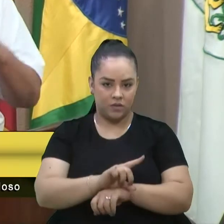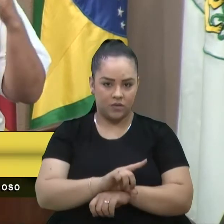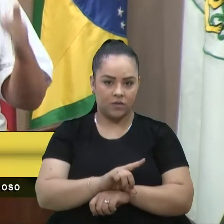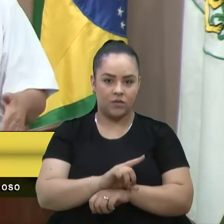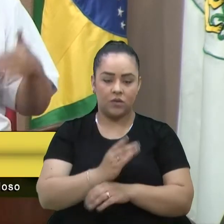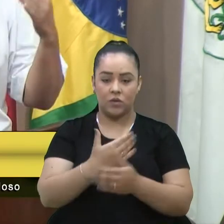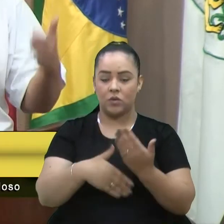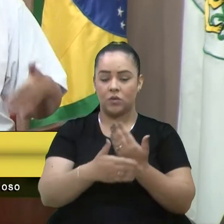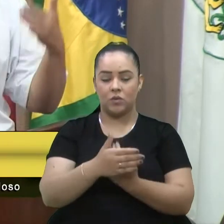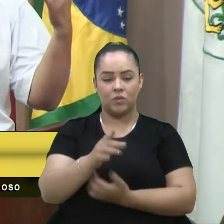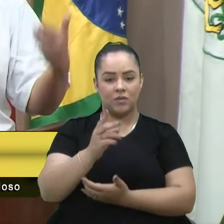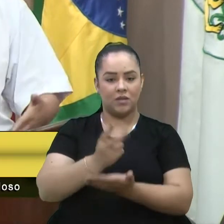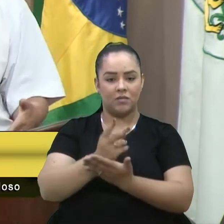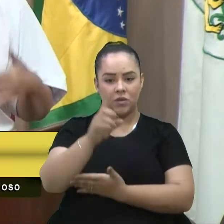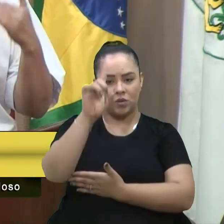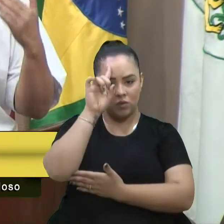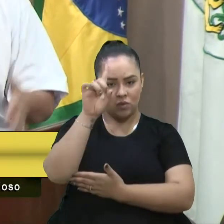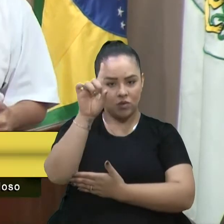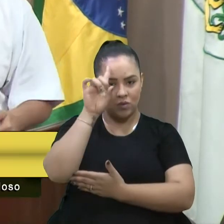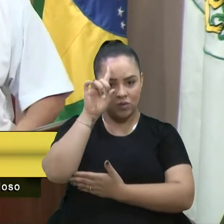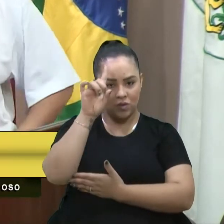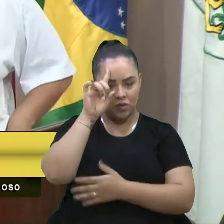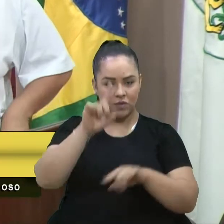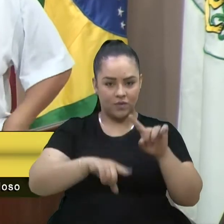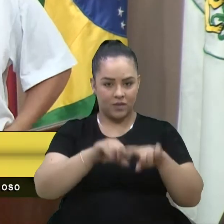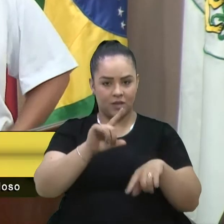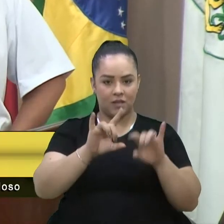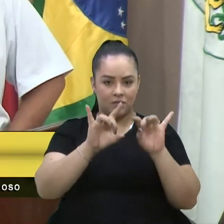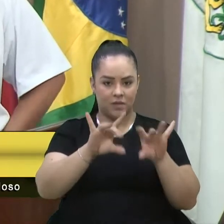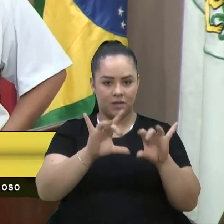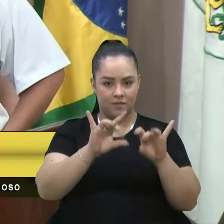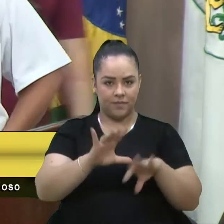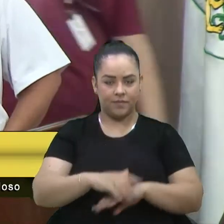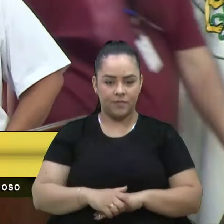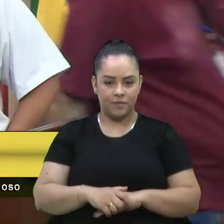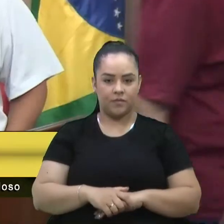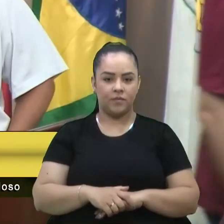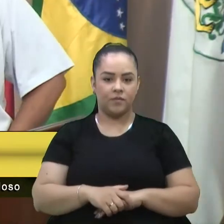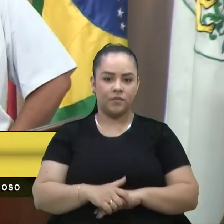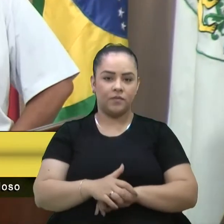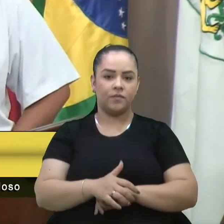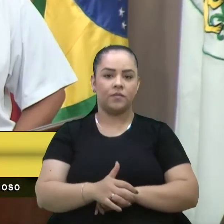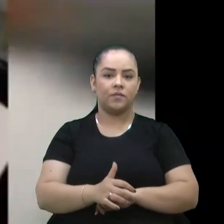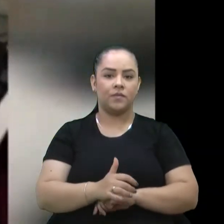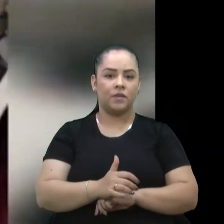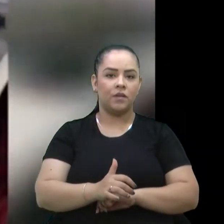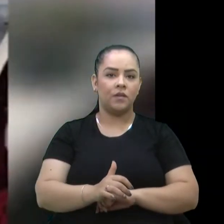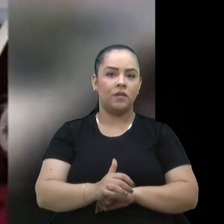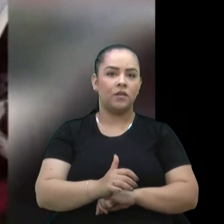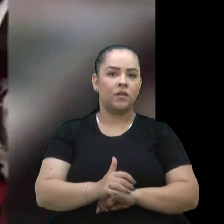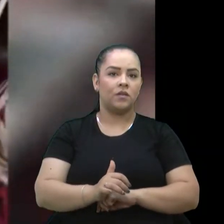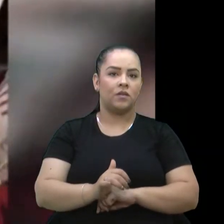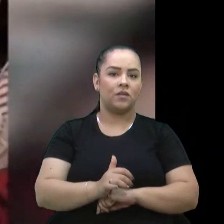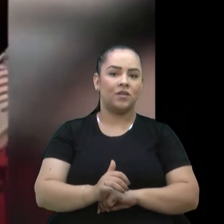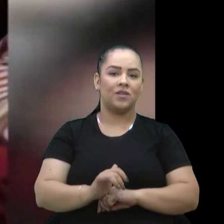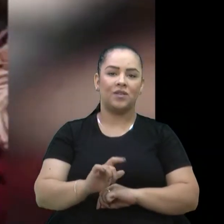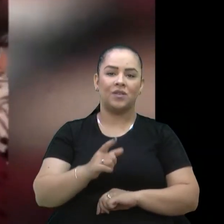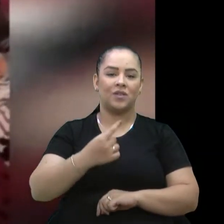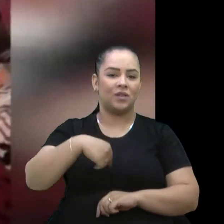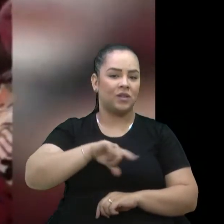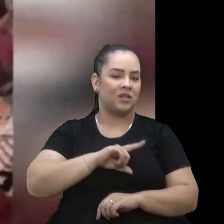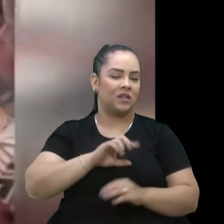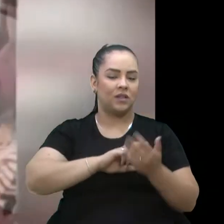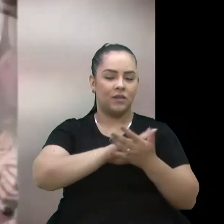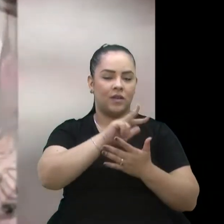todos os dias tivemos atividades especiais. Levamos diversas palestras, diversas